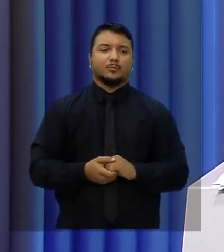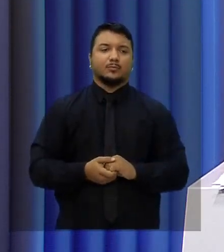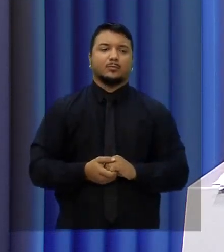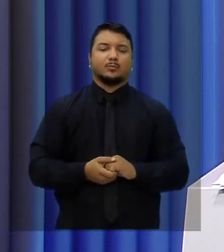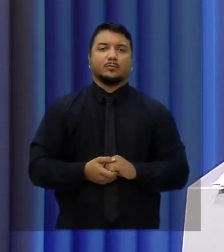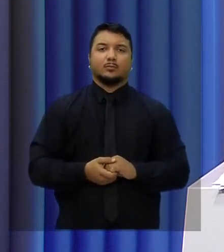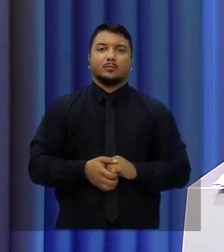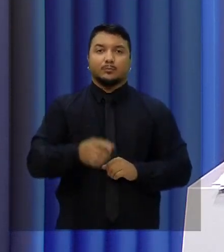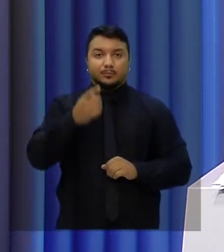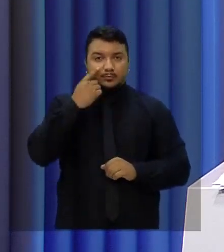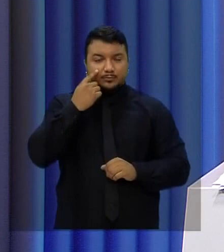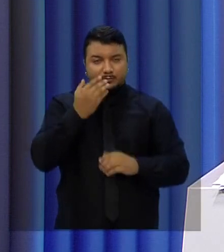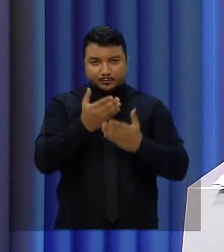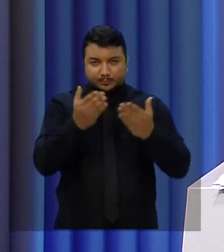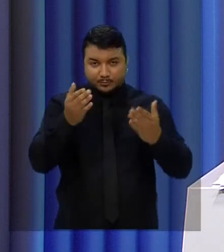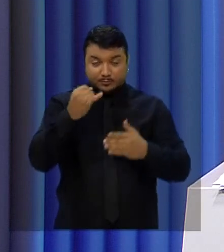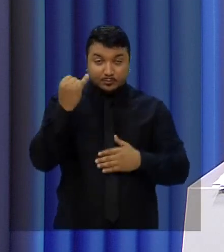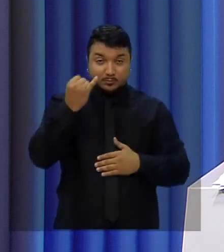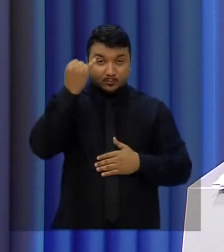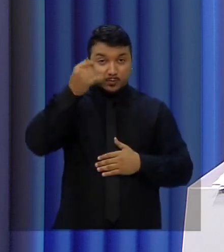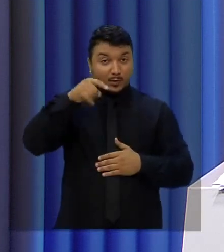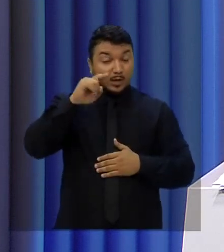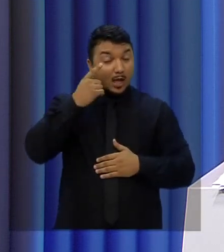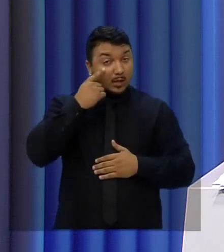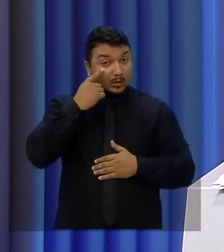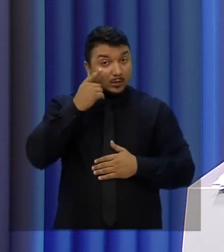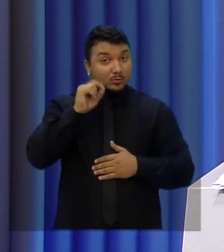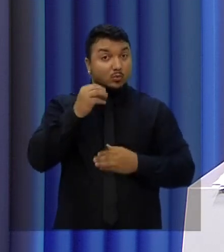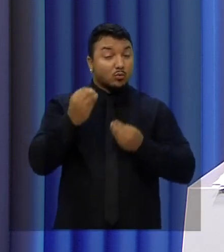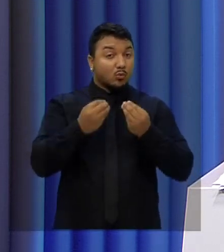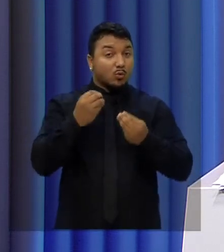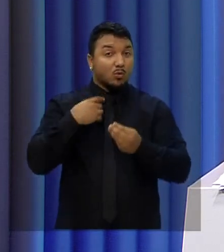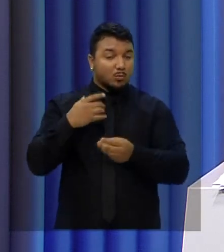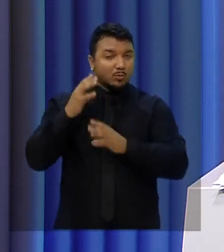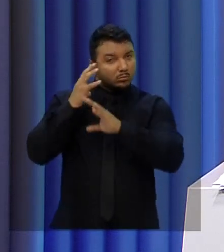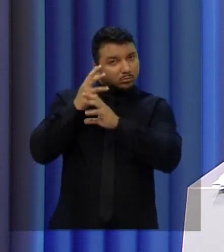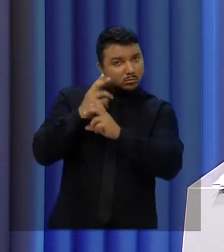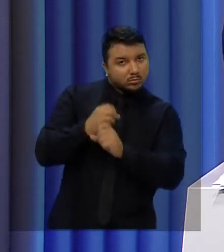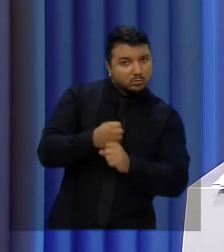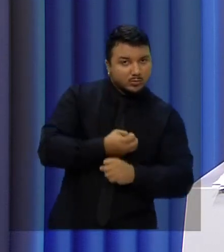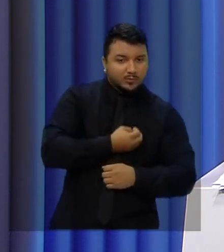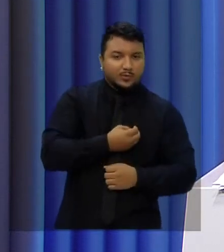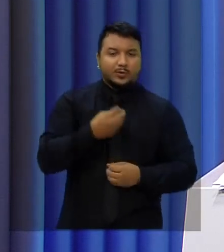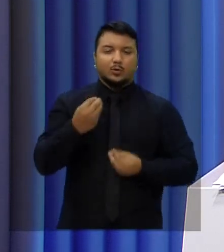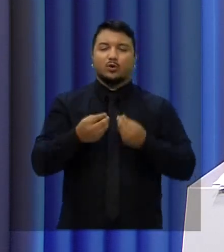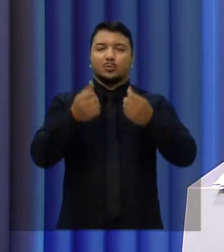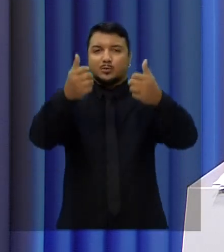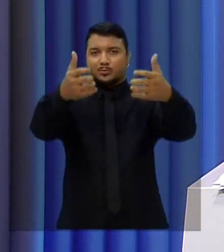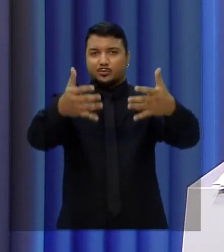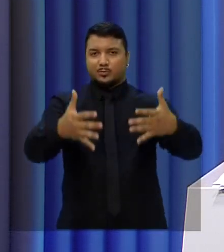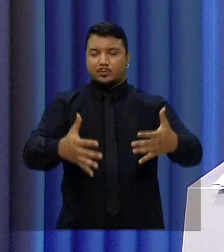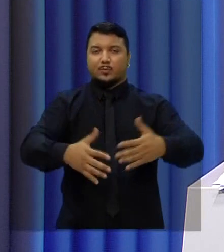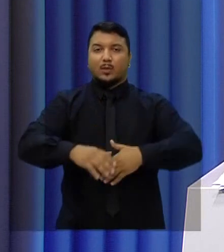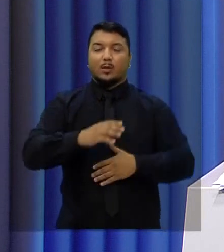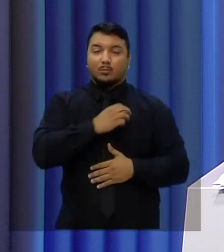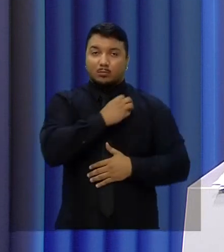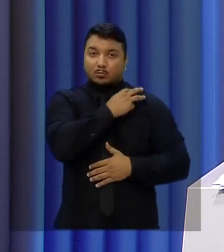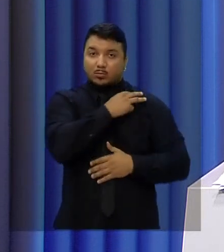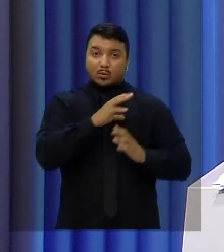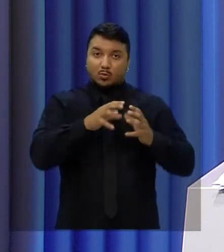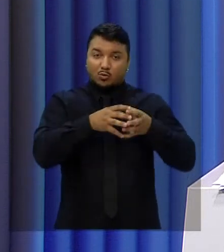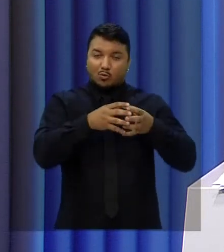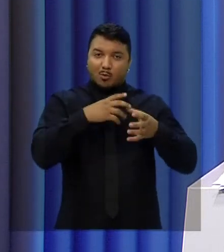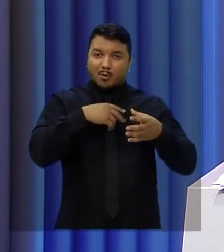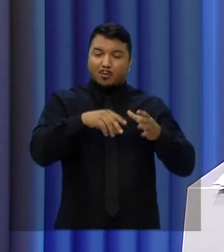Olha, minha gente, é muito importante prestar atenção na biografia do candidato, para saber o que ele vai fazer. O capitão organizou um motim de